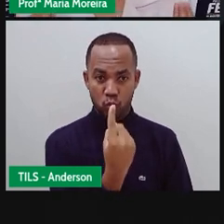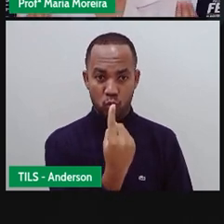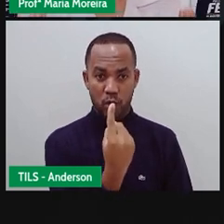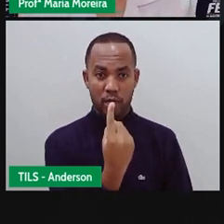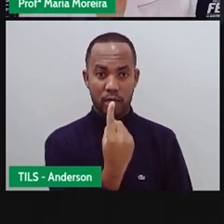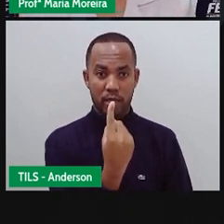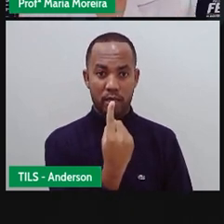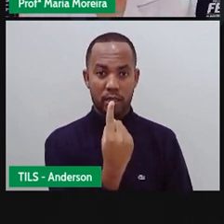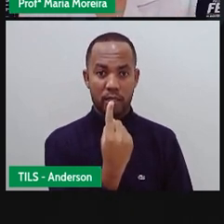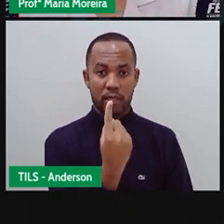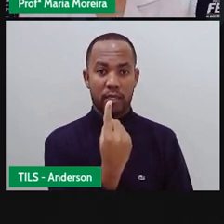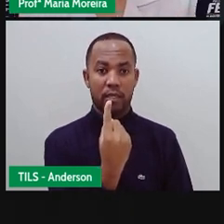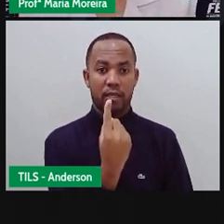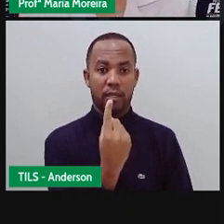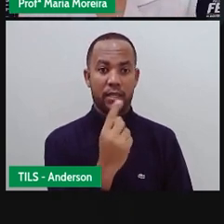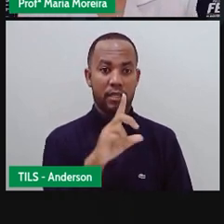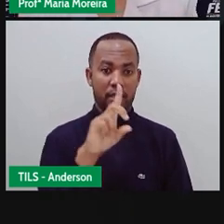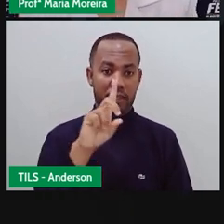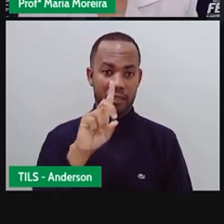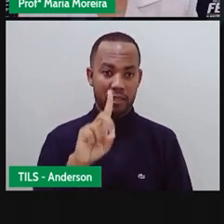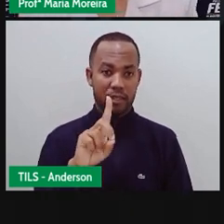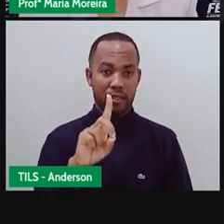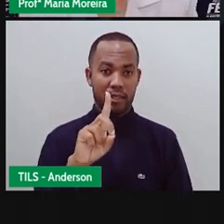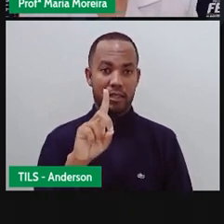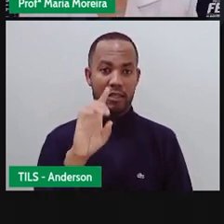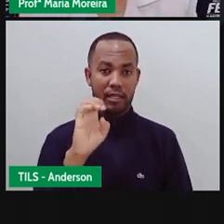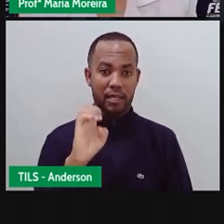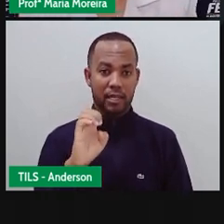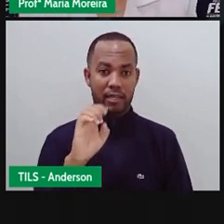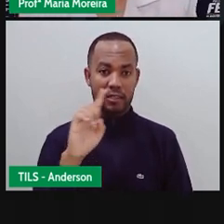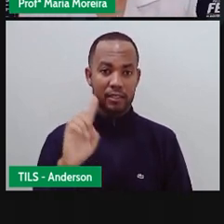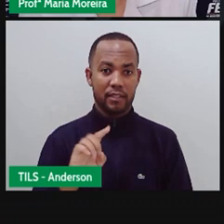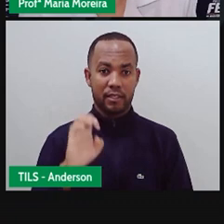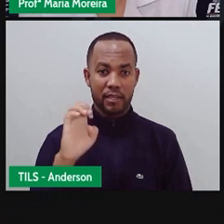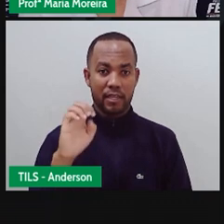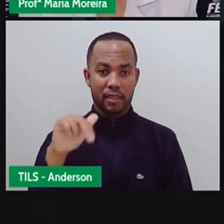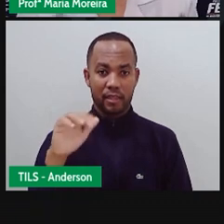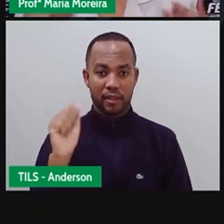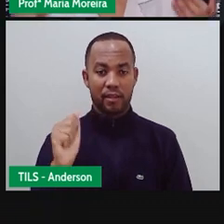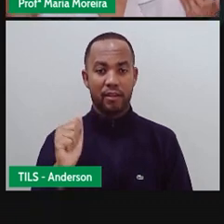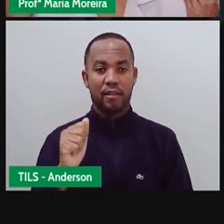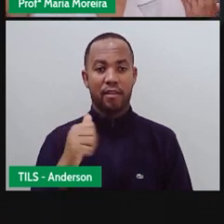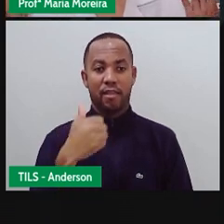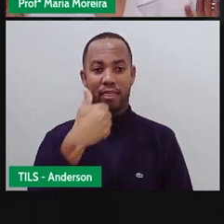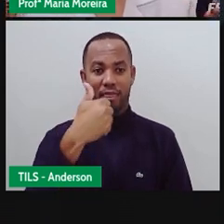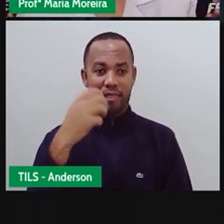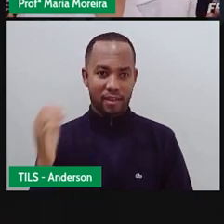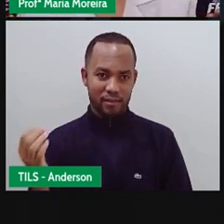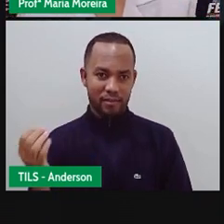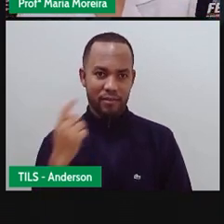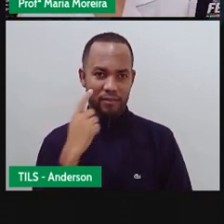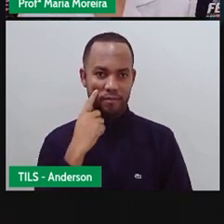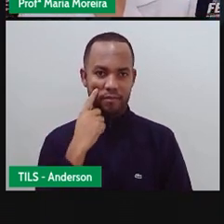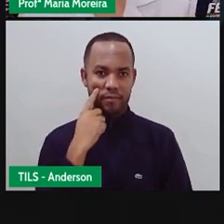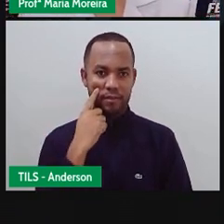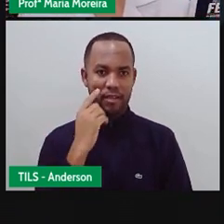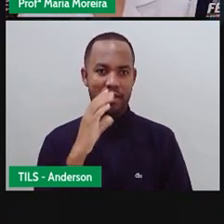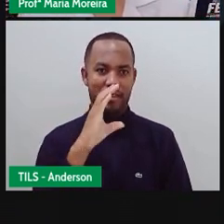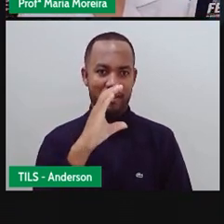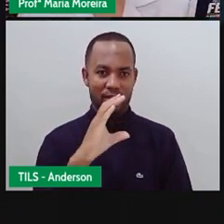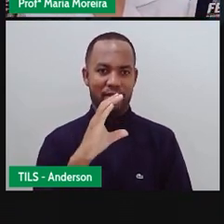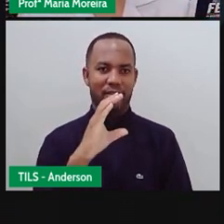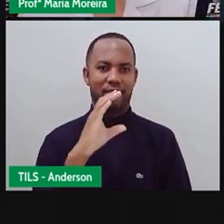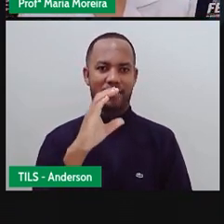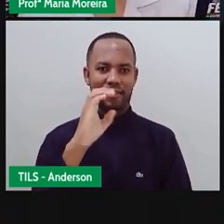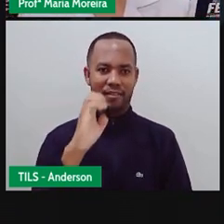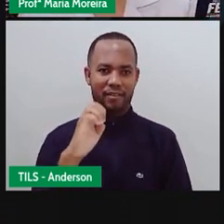10 unidades Não é isso? E uma centena Uma centena Teria o que? 100 unidades E